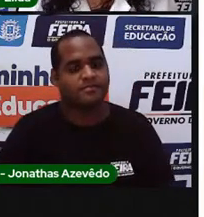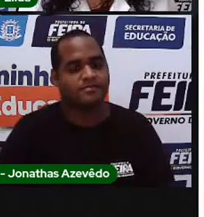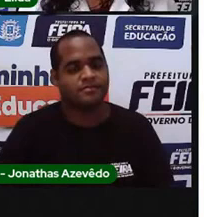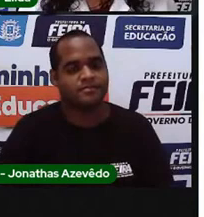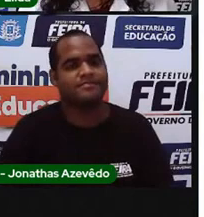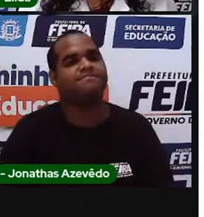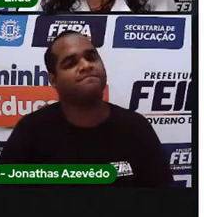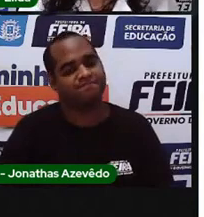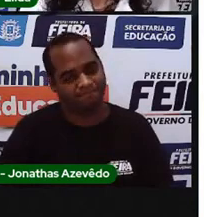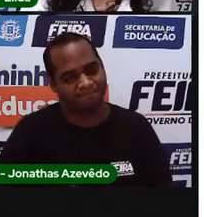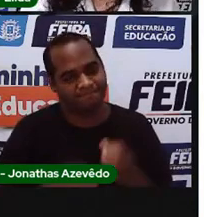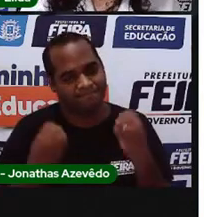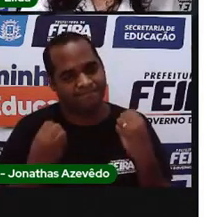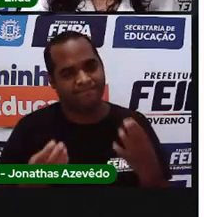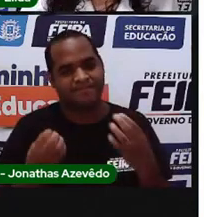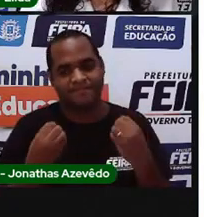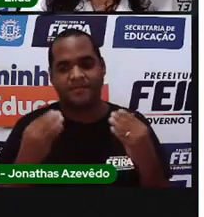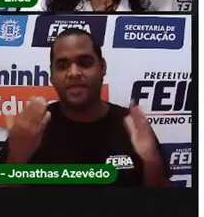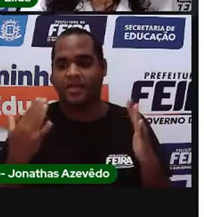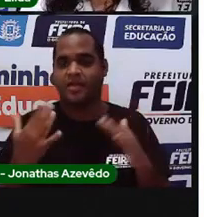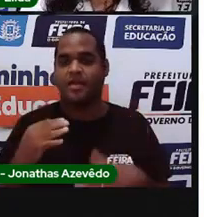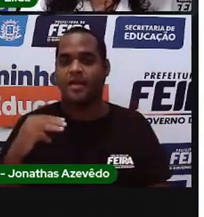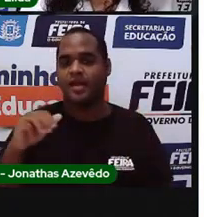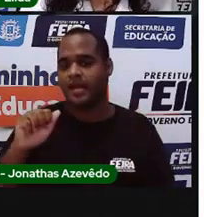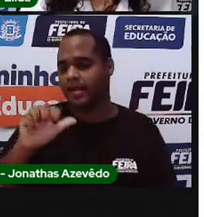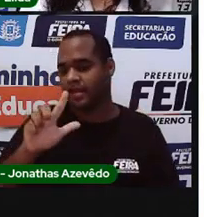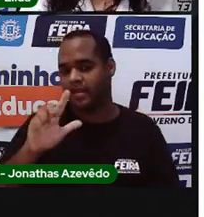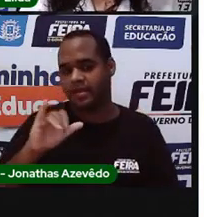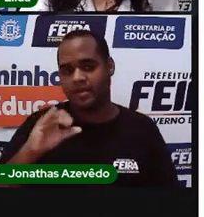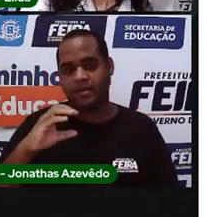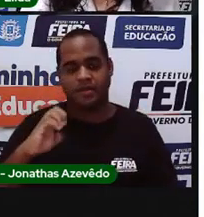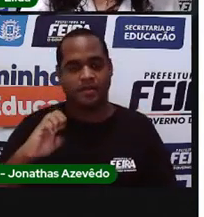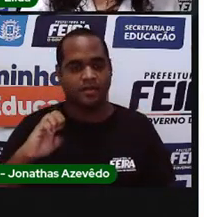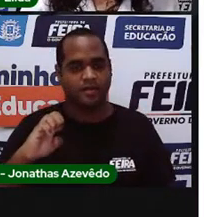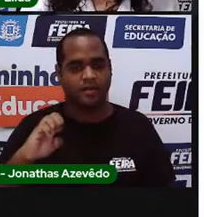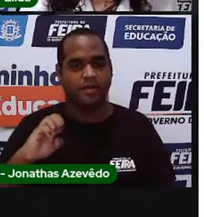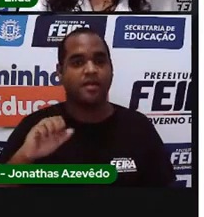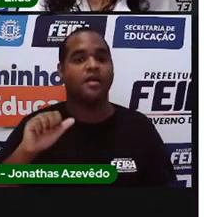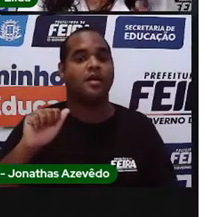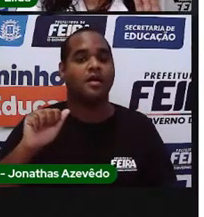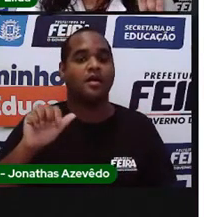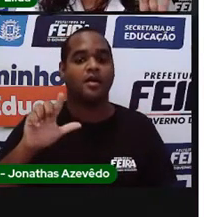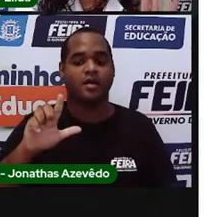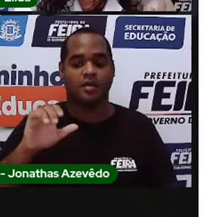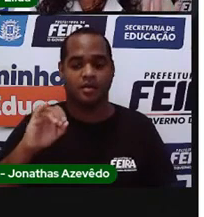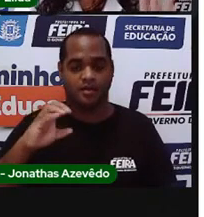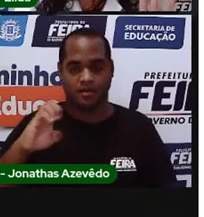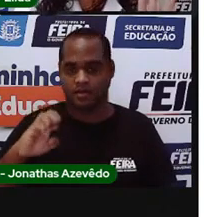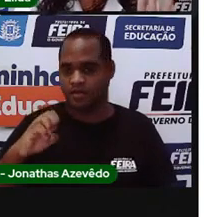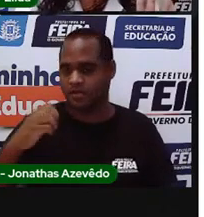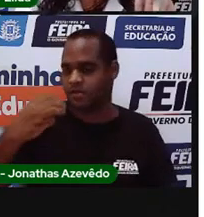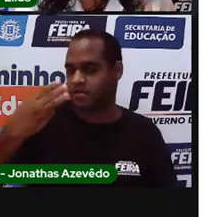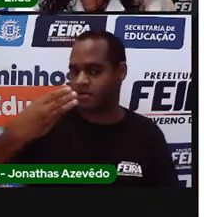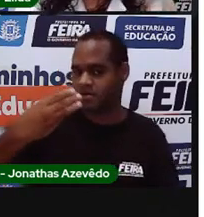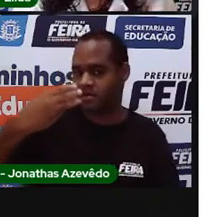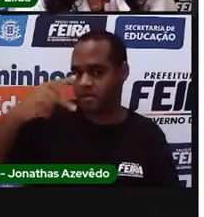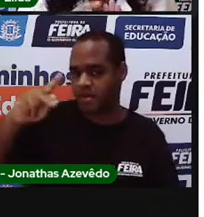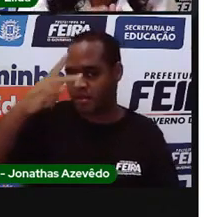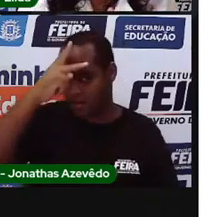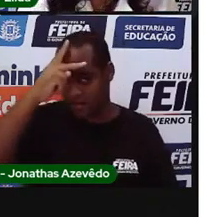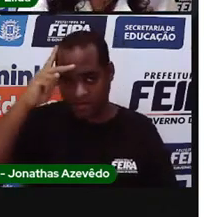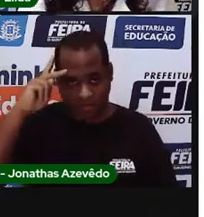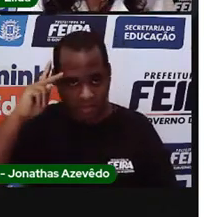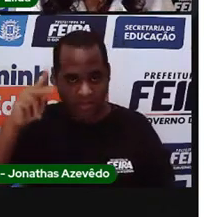Muito bem. É Alice. Alice é a terceira pessoa na fila.